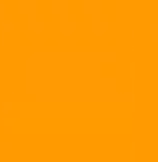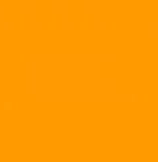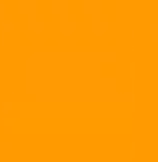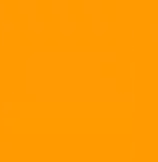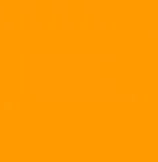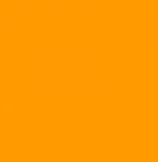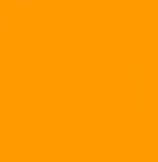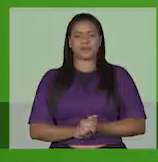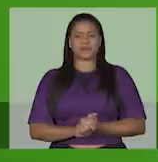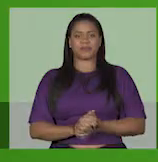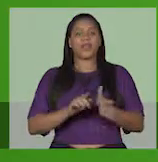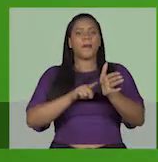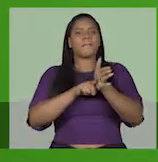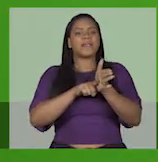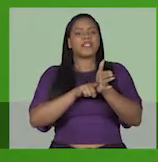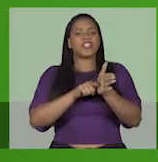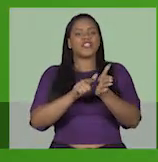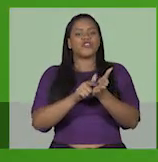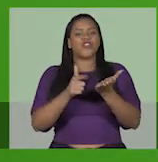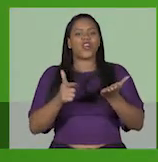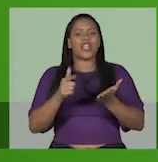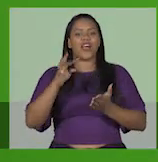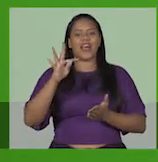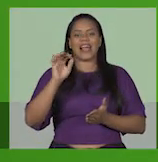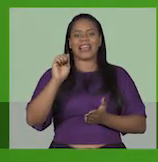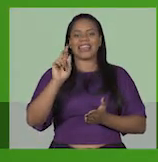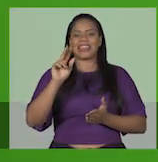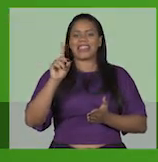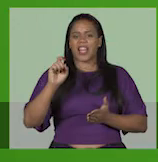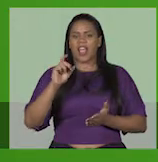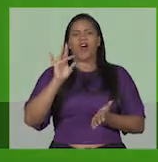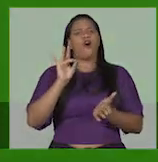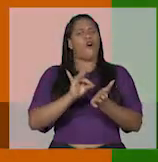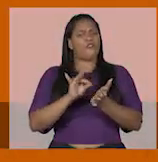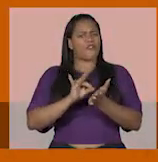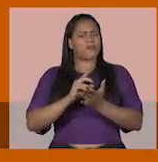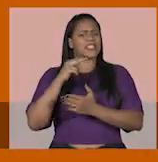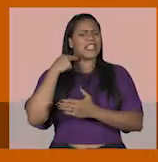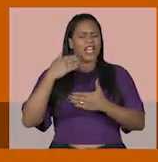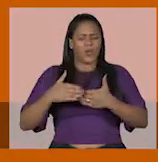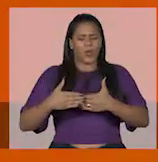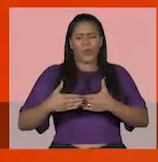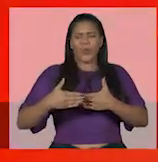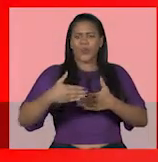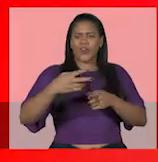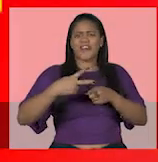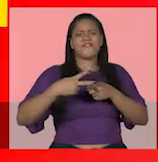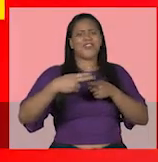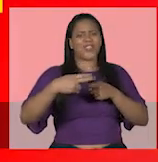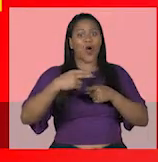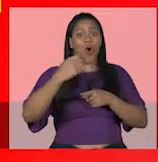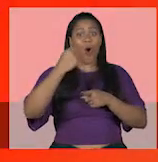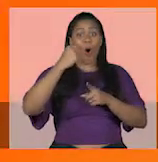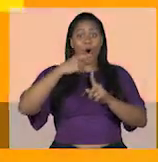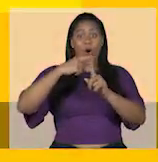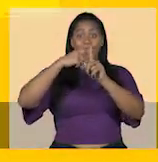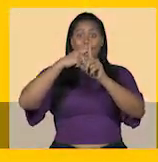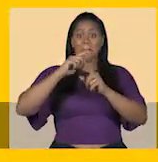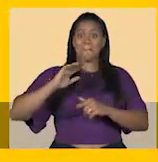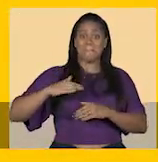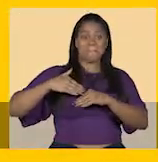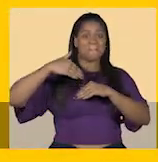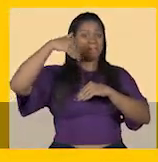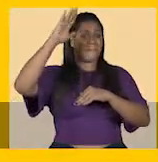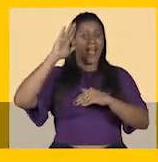é 3 Pesquisa do Jornal à Tarde confirma Zeneto abre 8 pontos de frente em Colbert